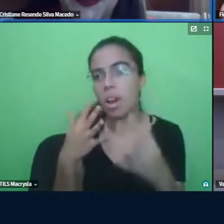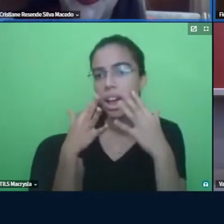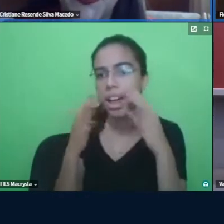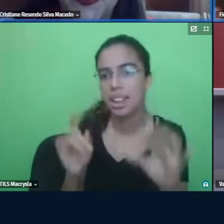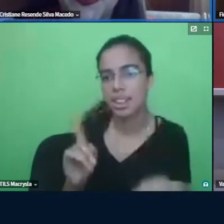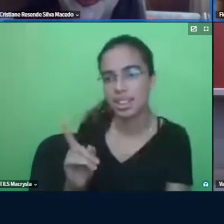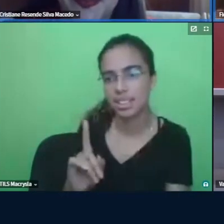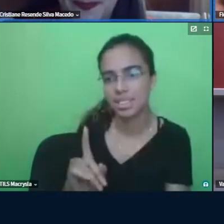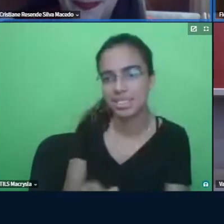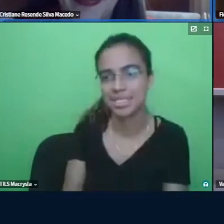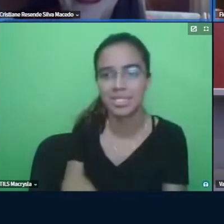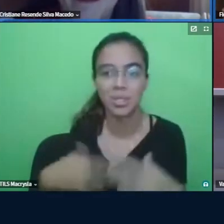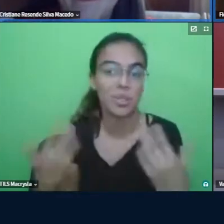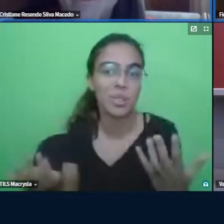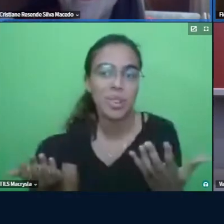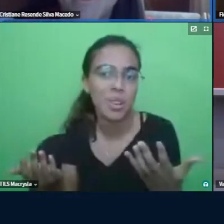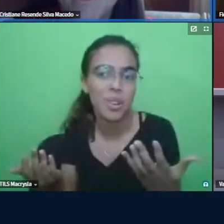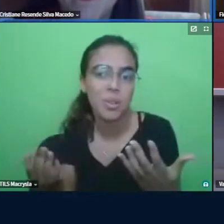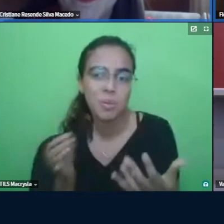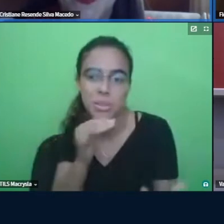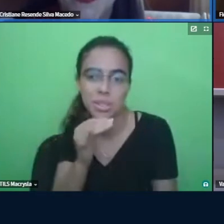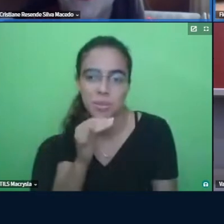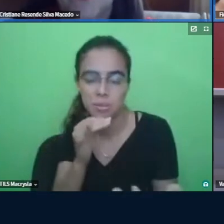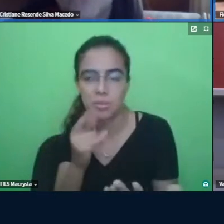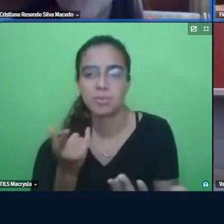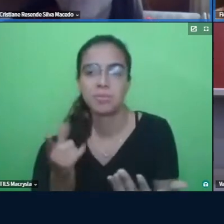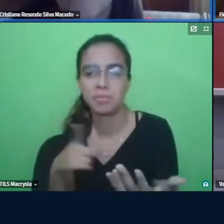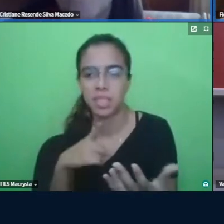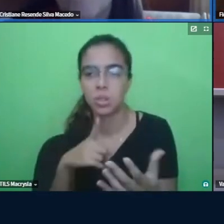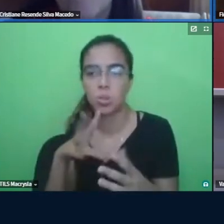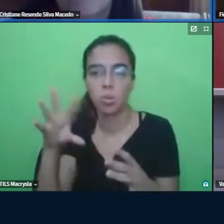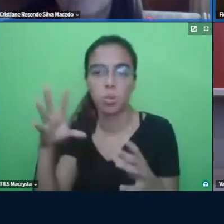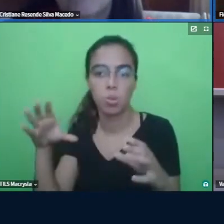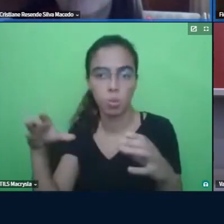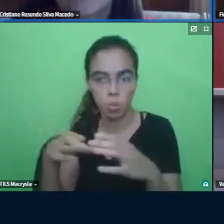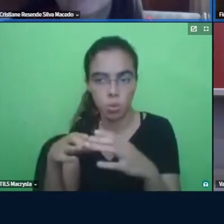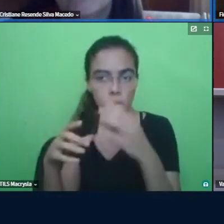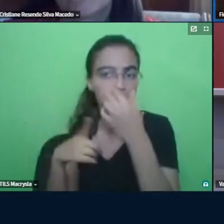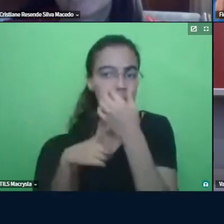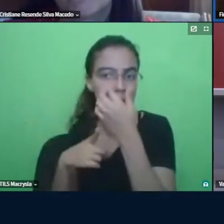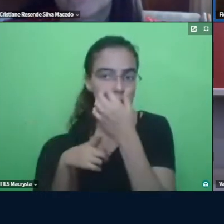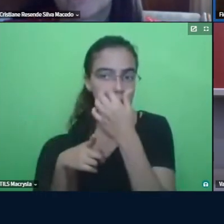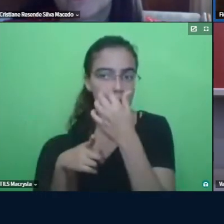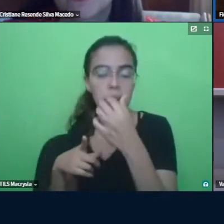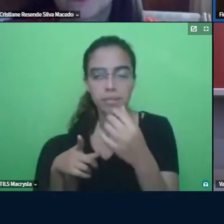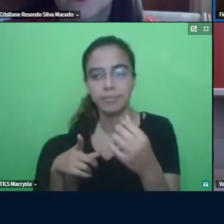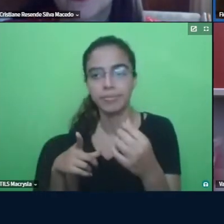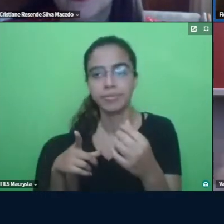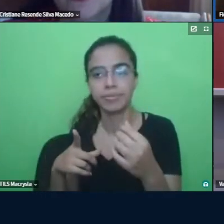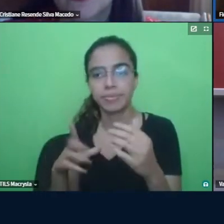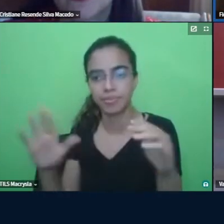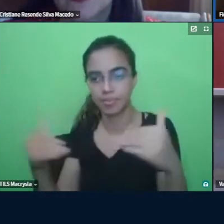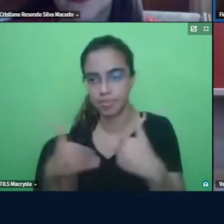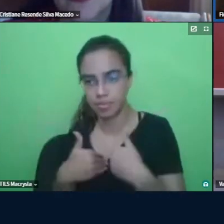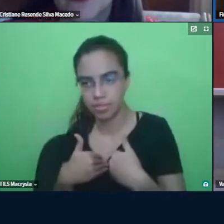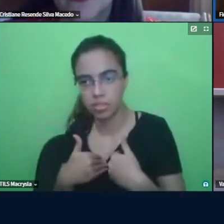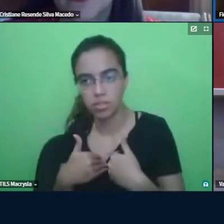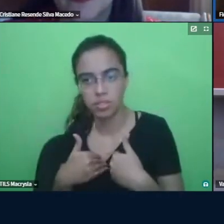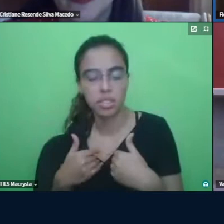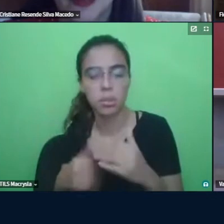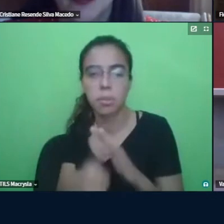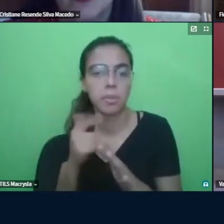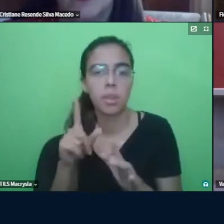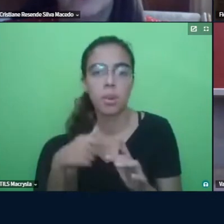e aí por exemplo vamos supor que aqui nesse grupo tem alguém que está enfrentando essa situação primeira coisa o que eu faço